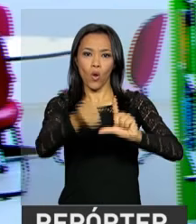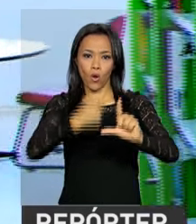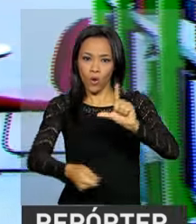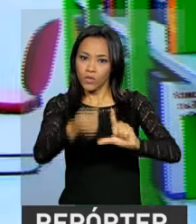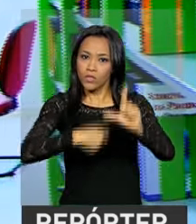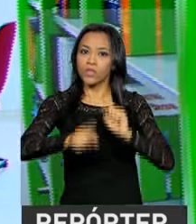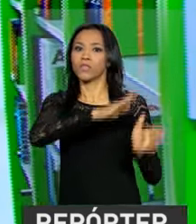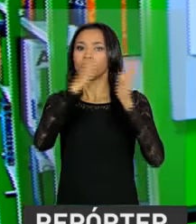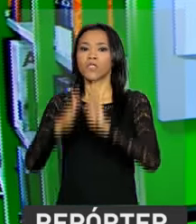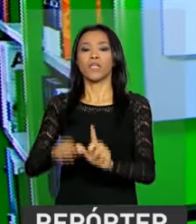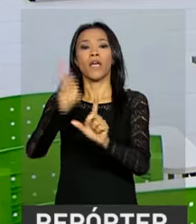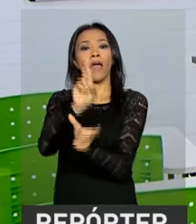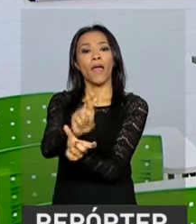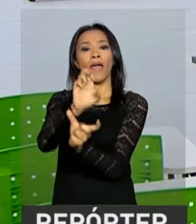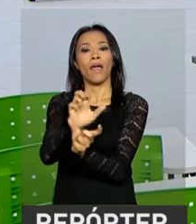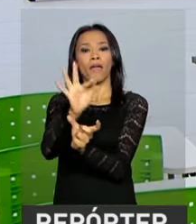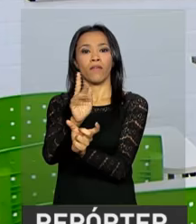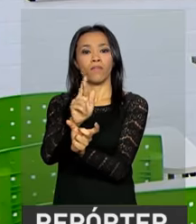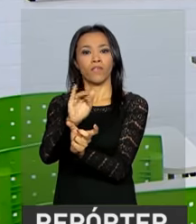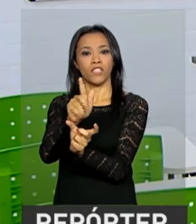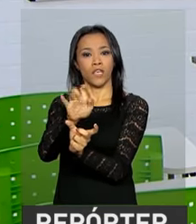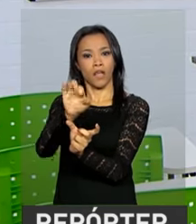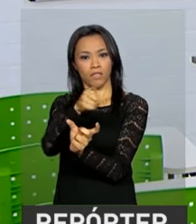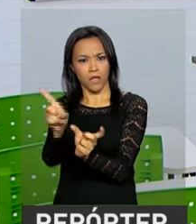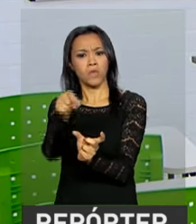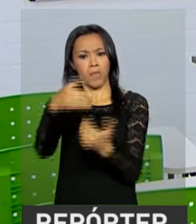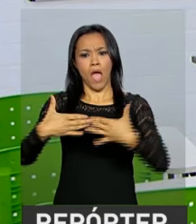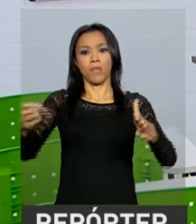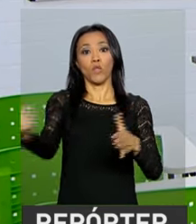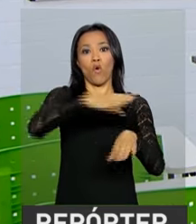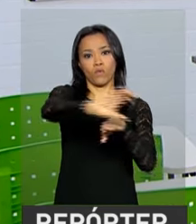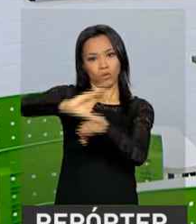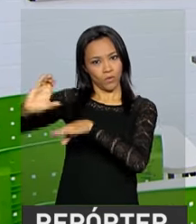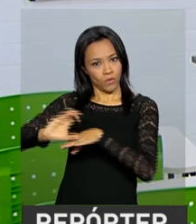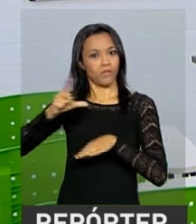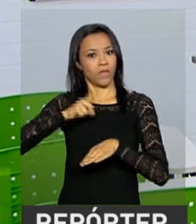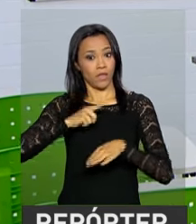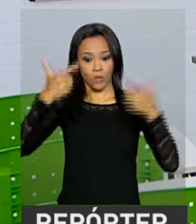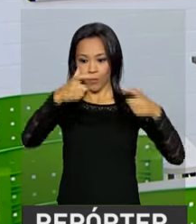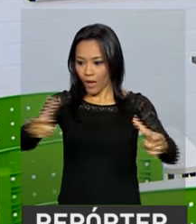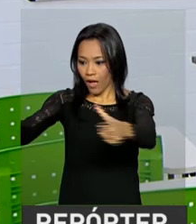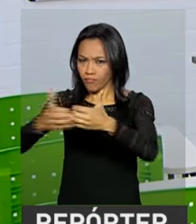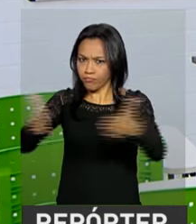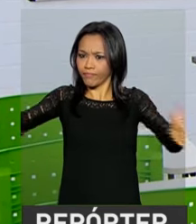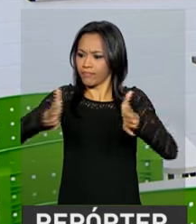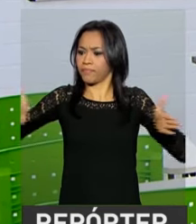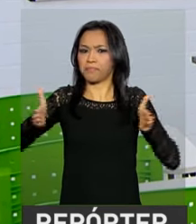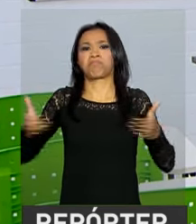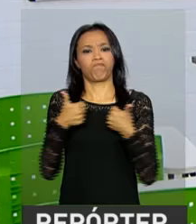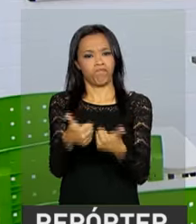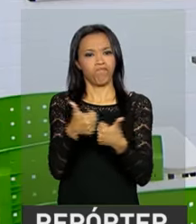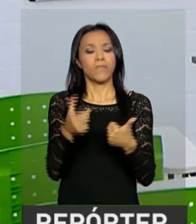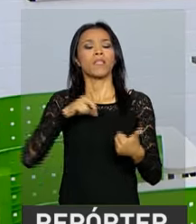se mobiliza para criar outros cursos. A gente pretende agora abrir novos cursos, já que a gente vai ter mais espaço. Existe o planejamento do campus de